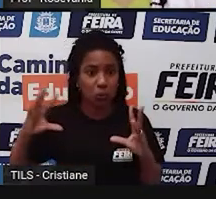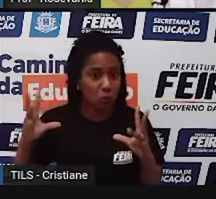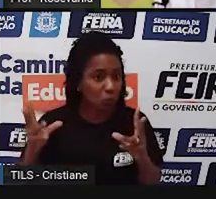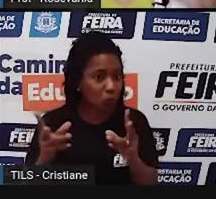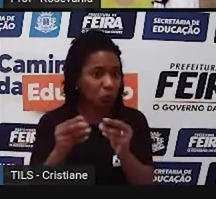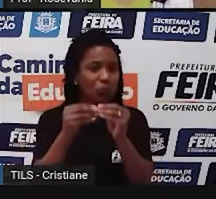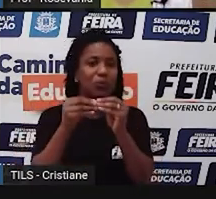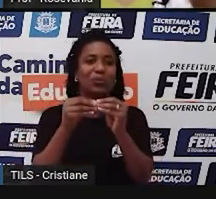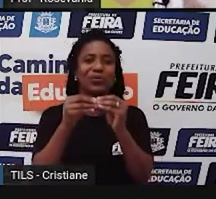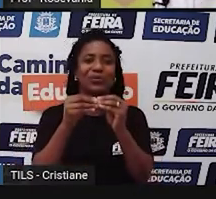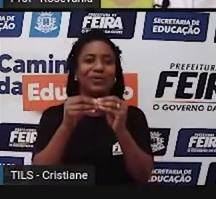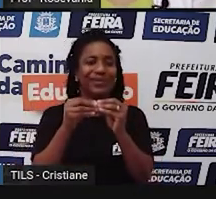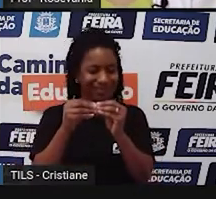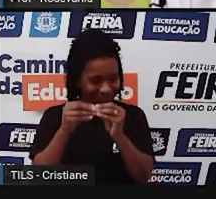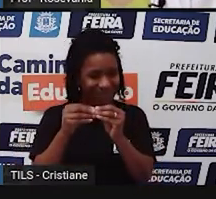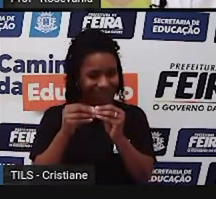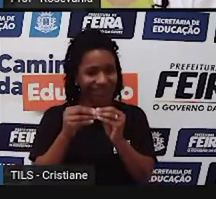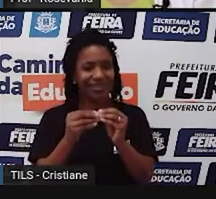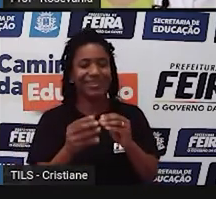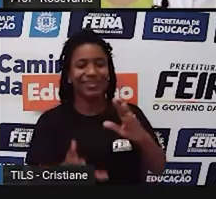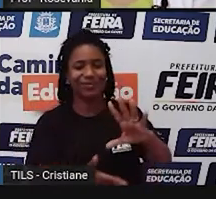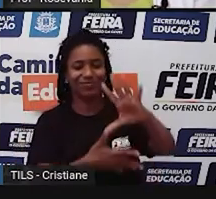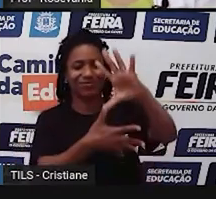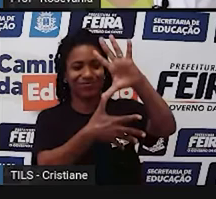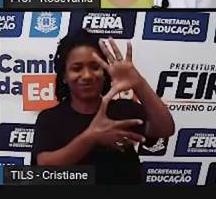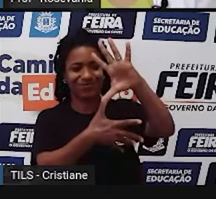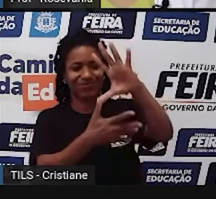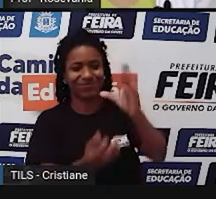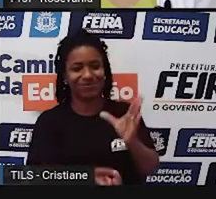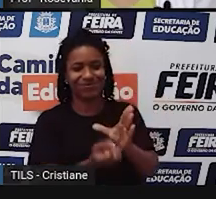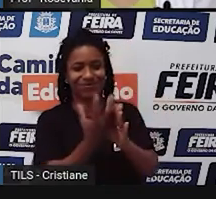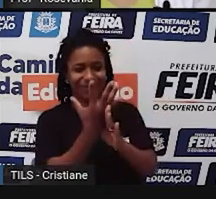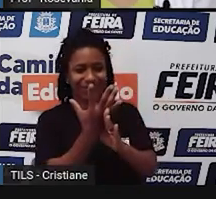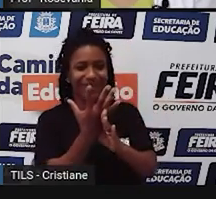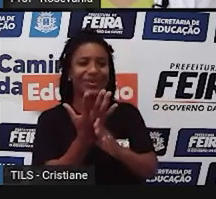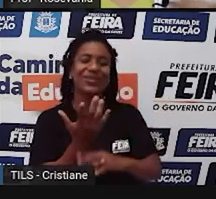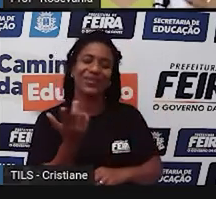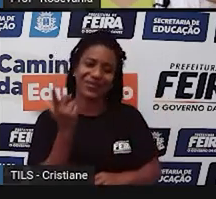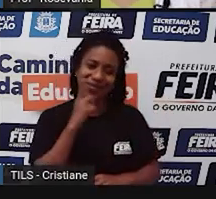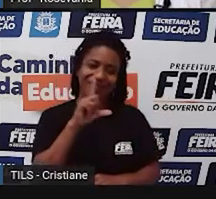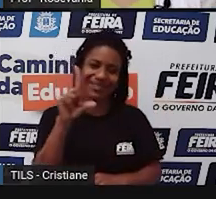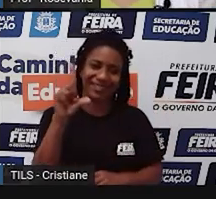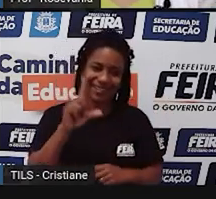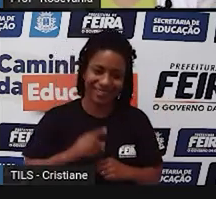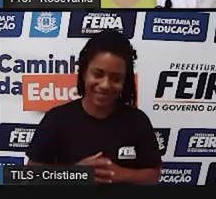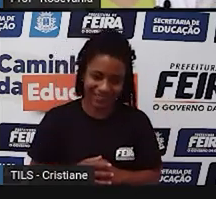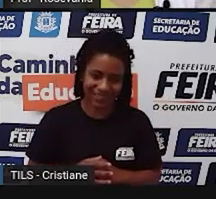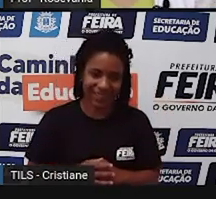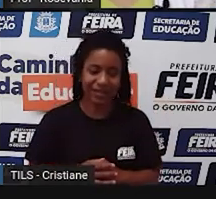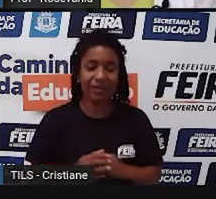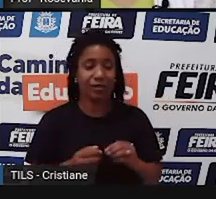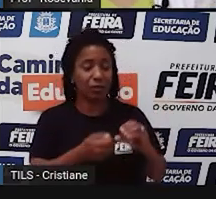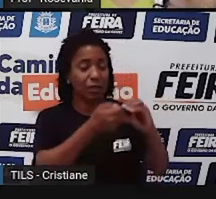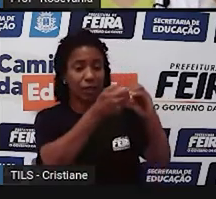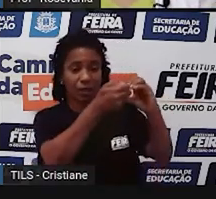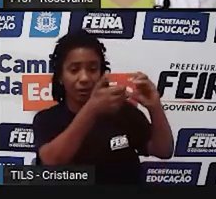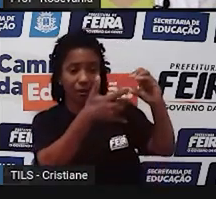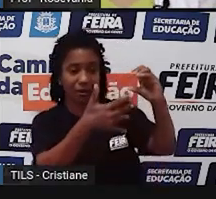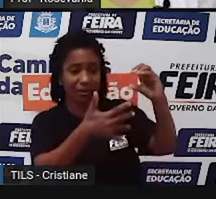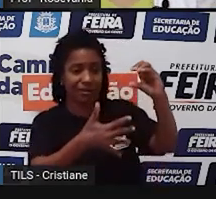bate tudo lá, vira um mapa, que o que a gente tem, né, os mais diversos tipos de mapas com todas essas características